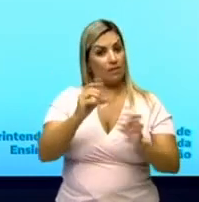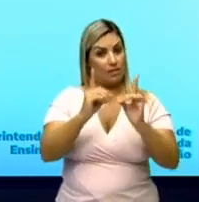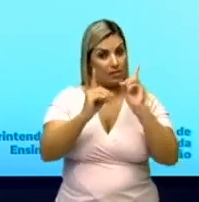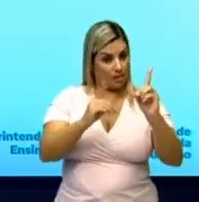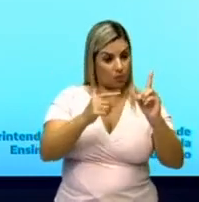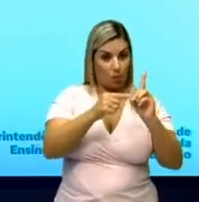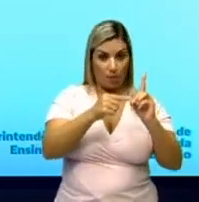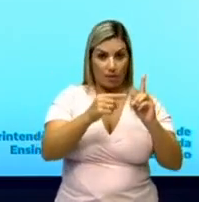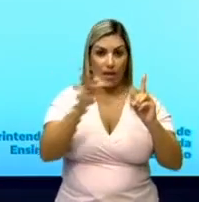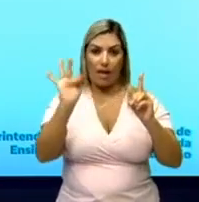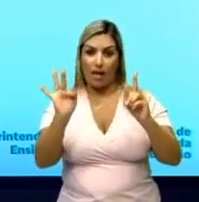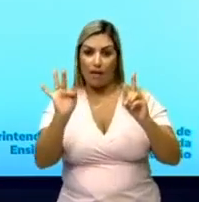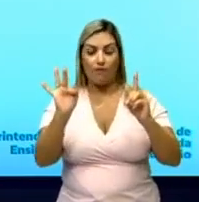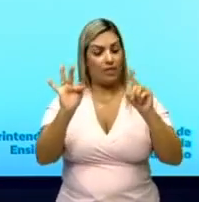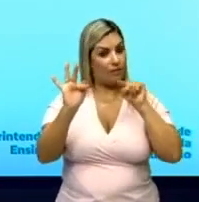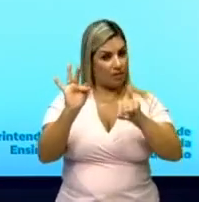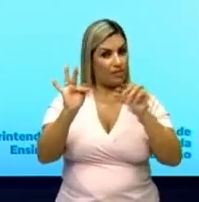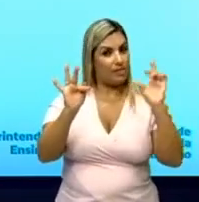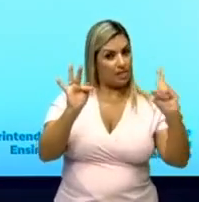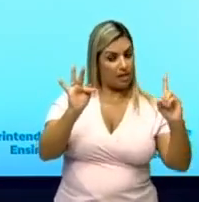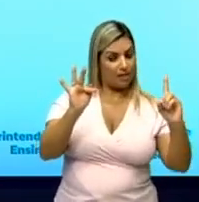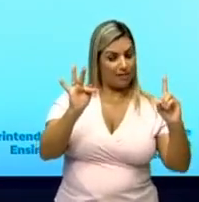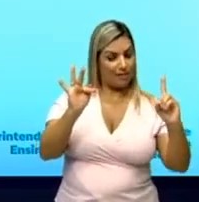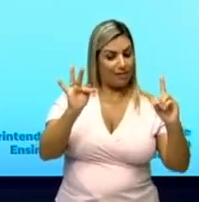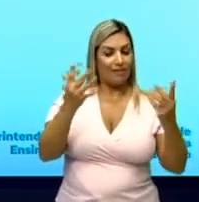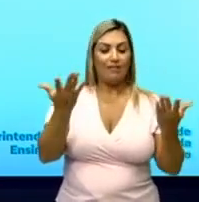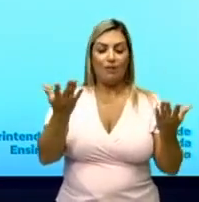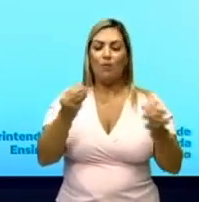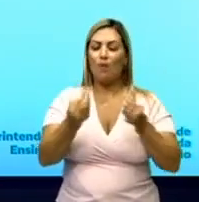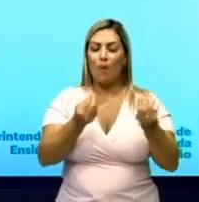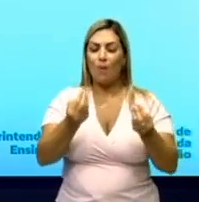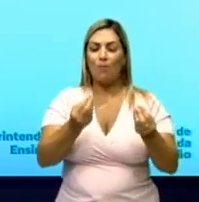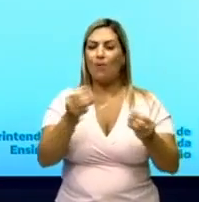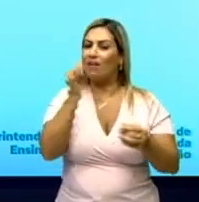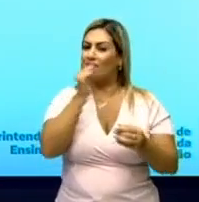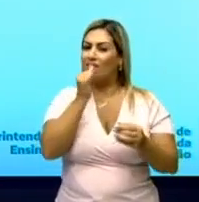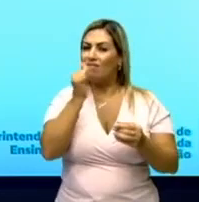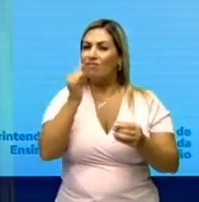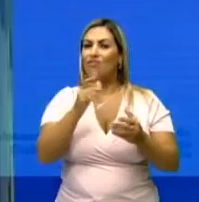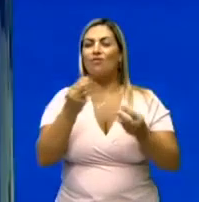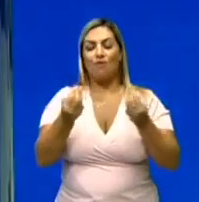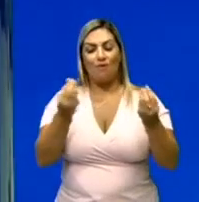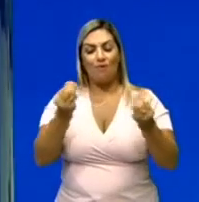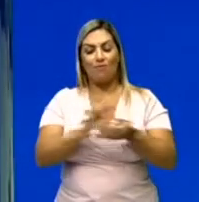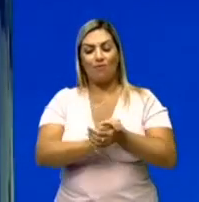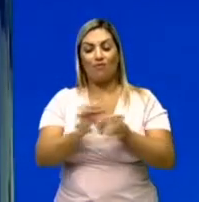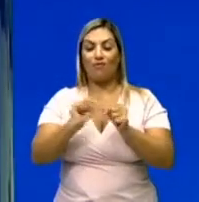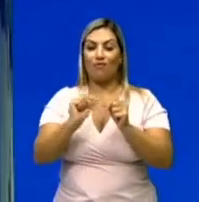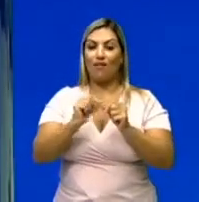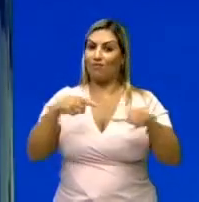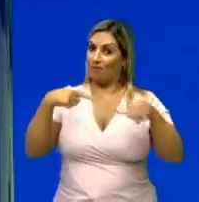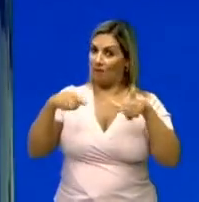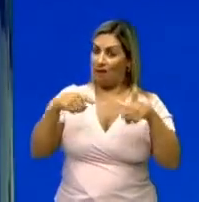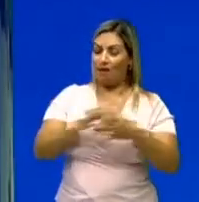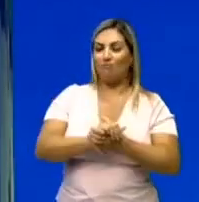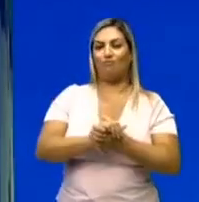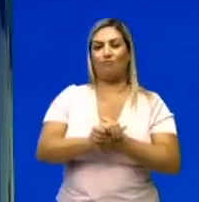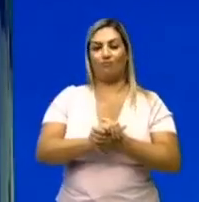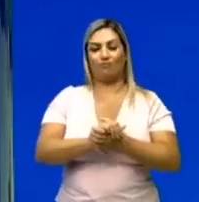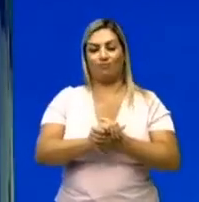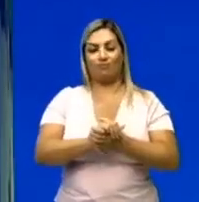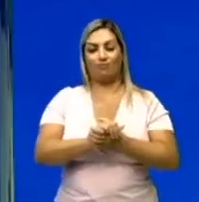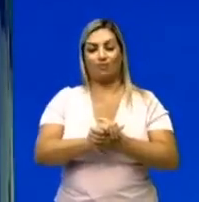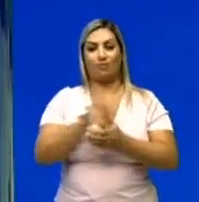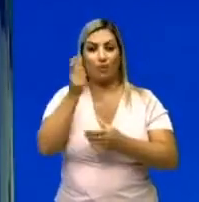deslocamento. Fd. Beleza? Fd vai ser o quê? Gasto de energia. Ou seja, realização de trabalho. Beleza?